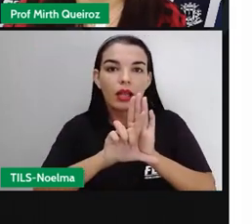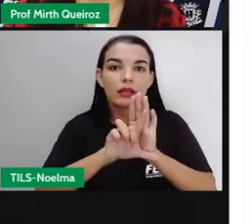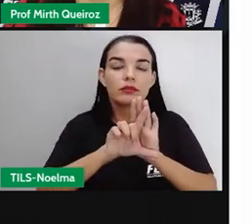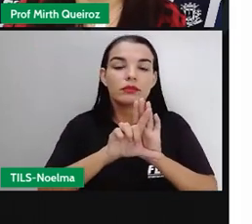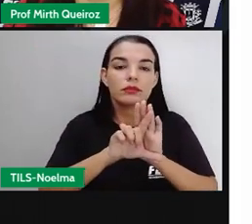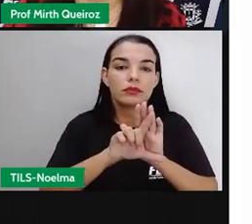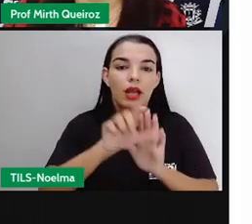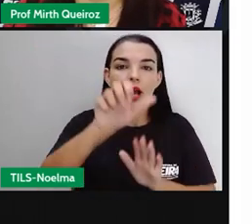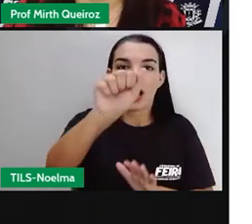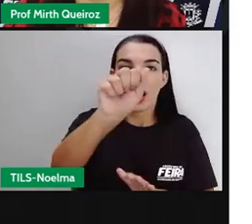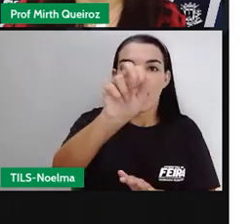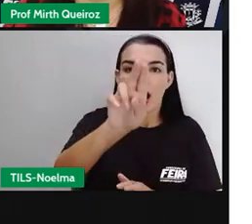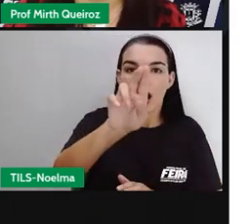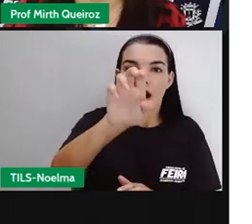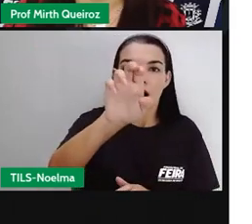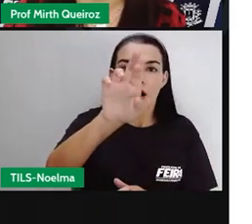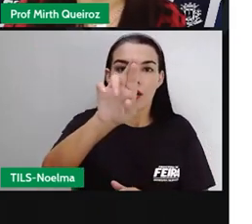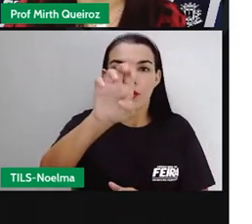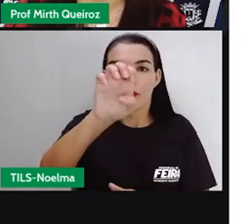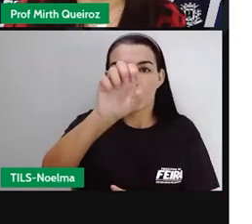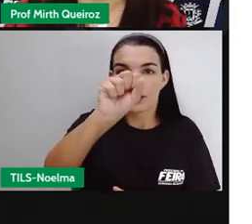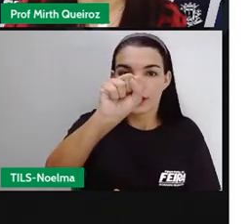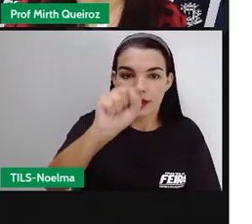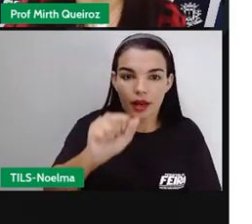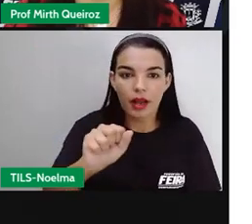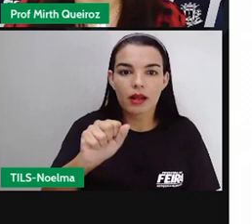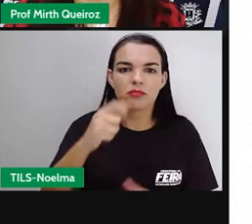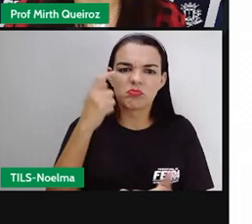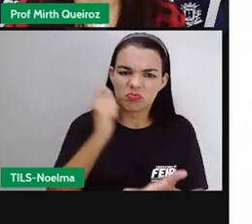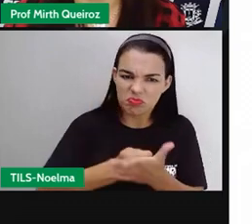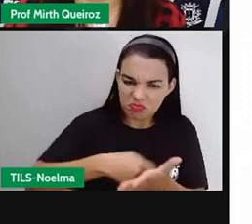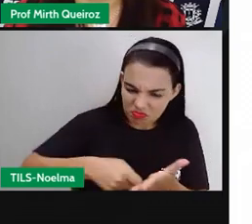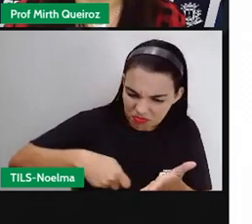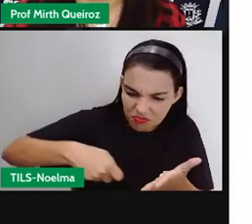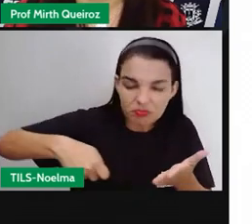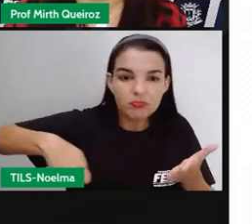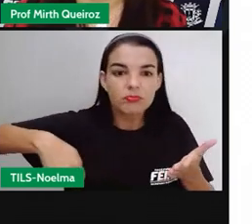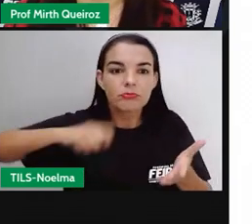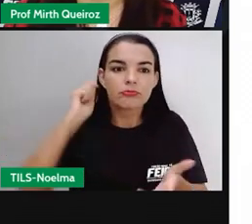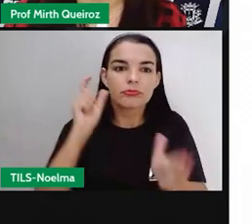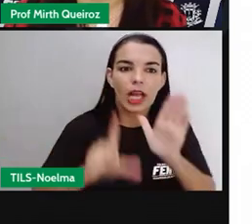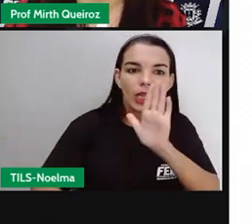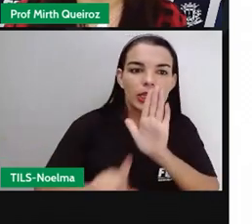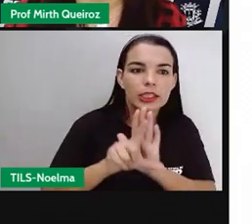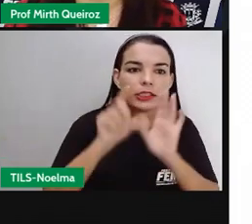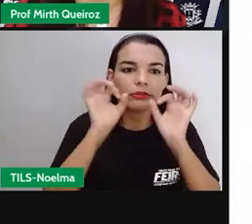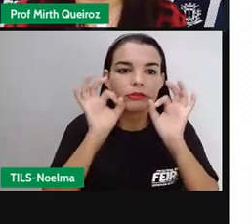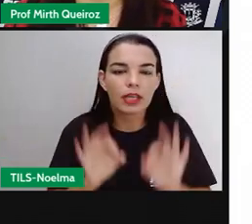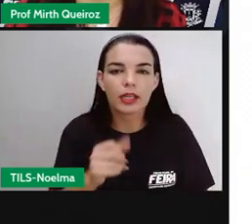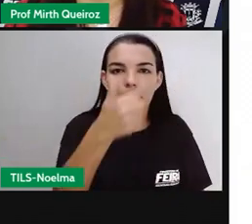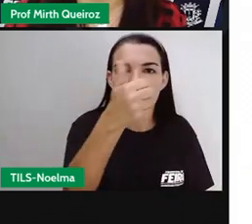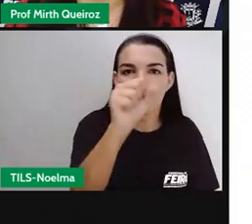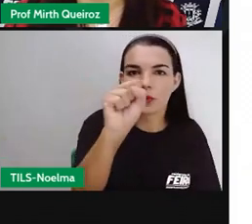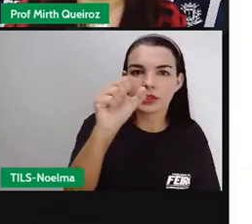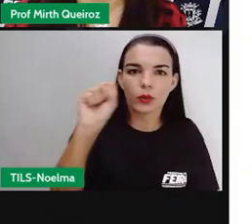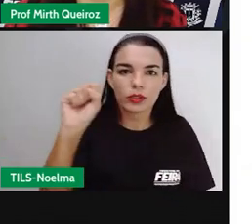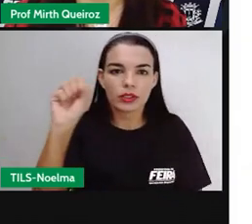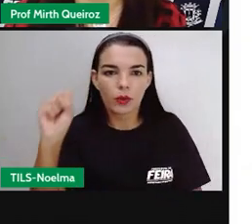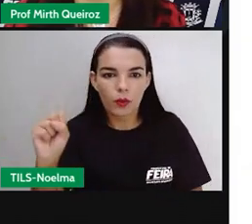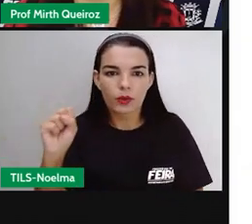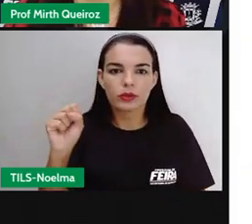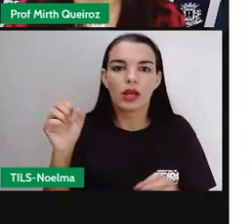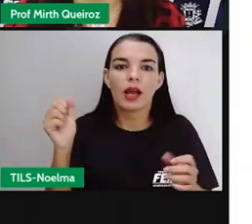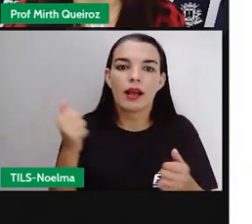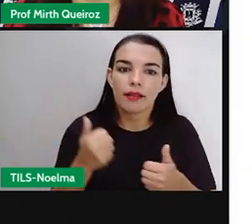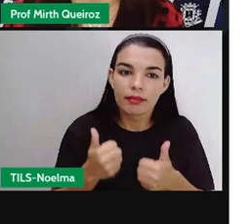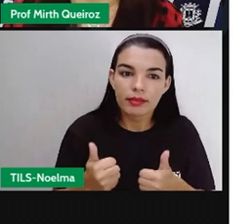ocorreu uma crise intensa nas regiões mais antigas do cultivo do café, mais precisamente aí na Baixada Fluminense e no Vale